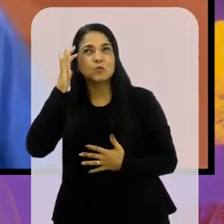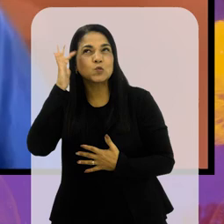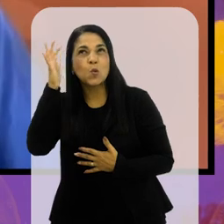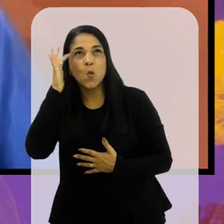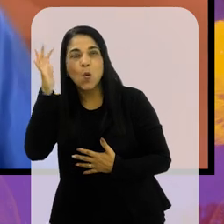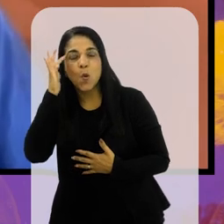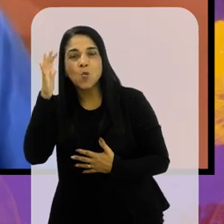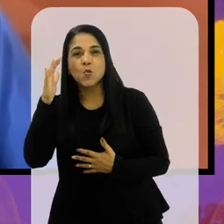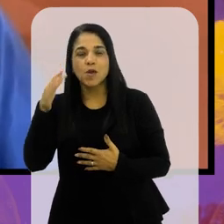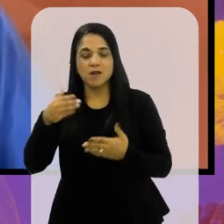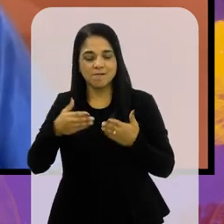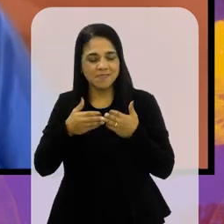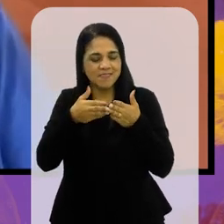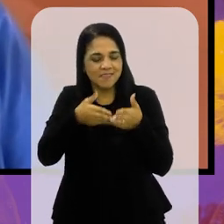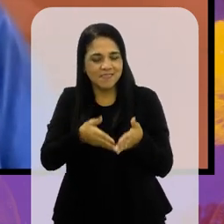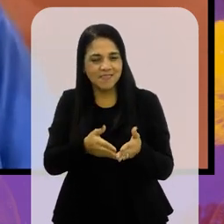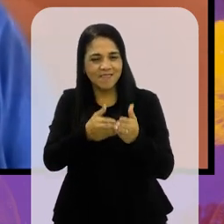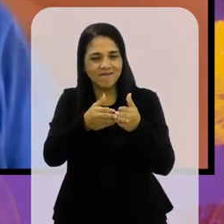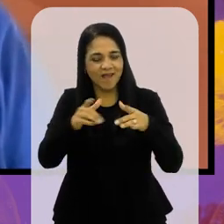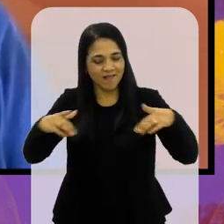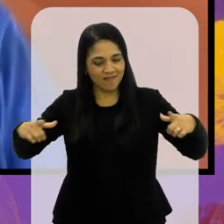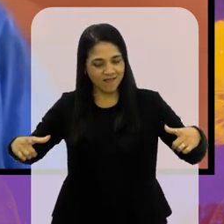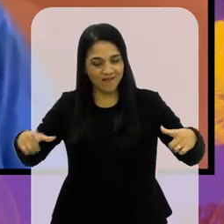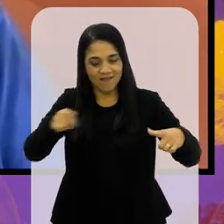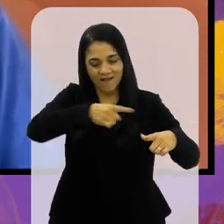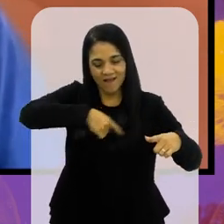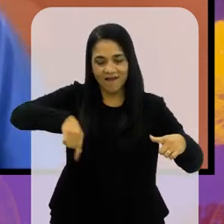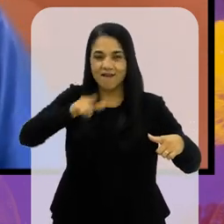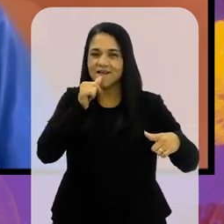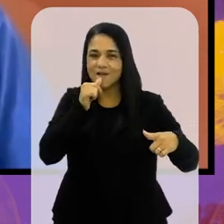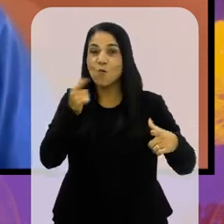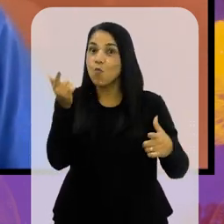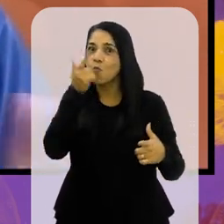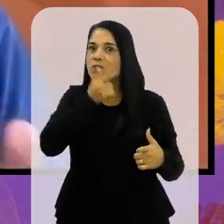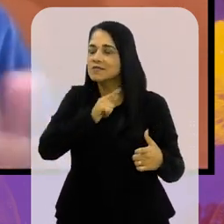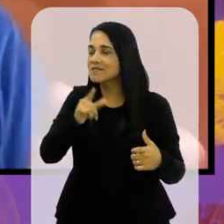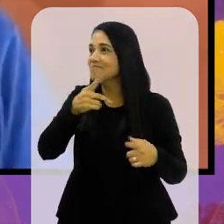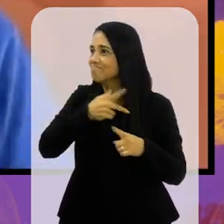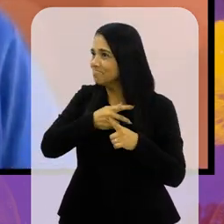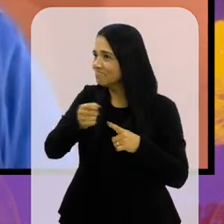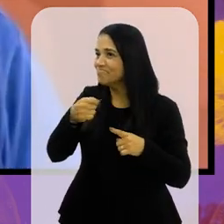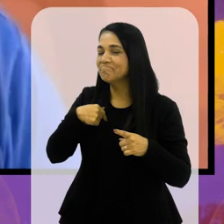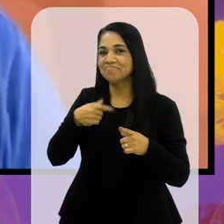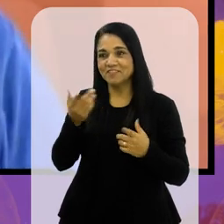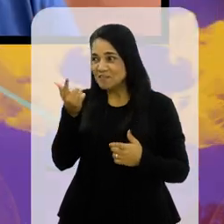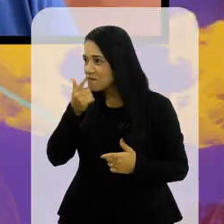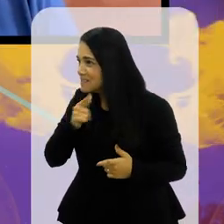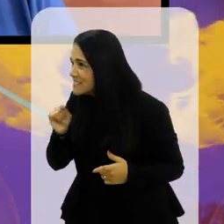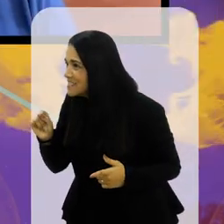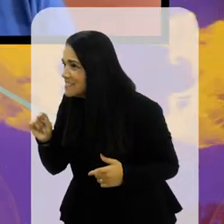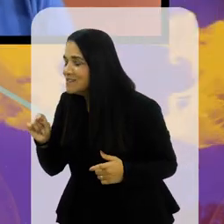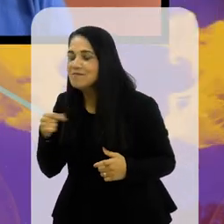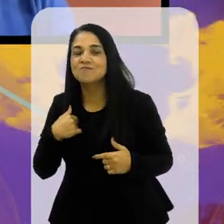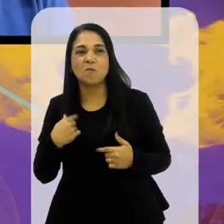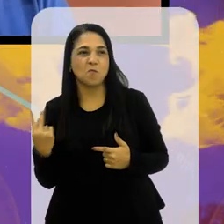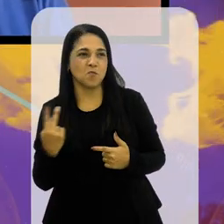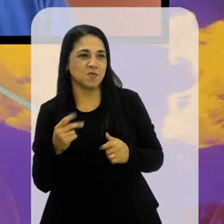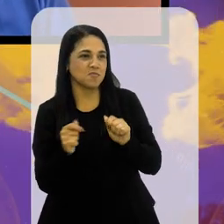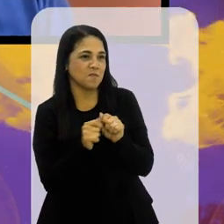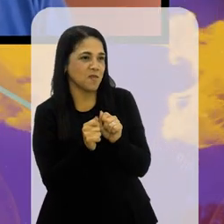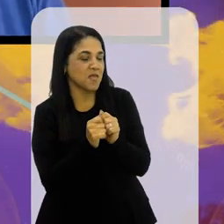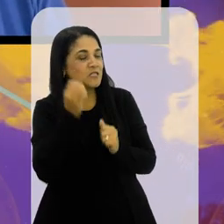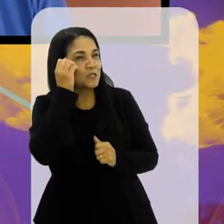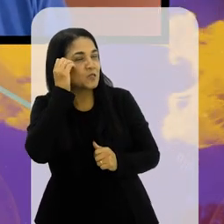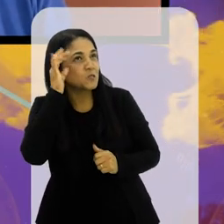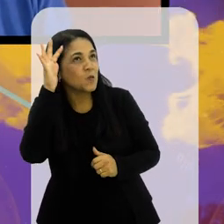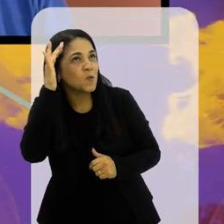um dos meus sonhos era navegar nesse lago, e eu naveguei. Eu falei assim, meu amigo, então você já navegou por você e por mim,